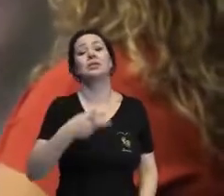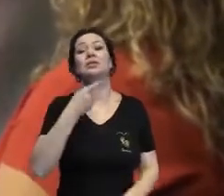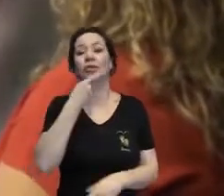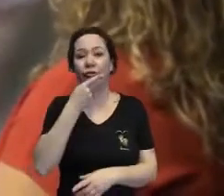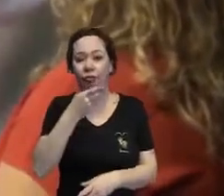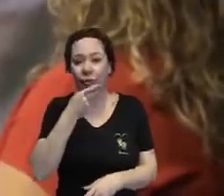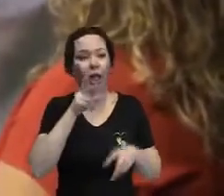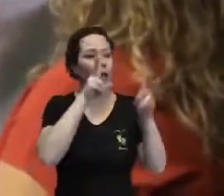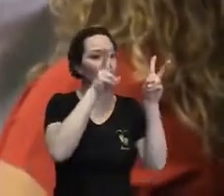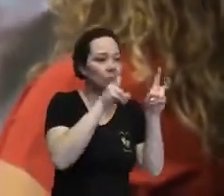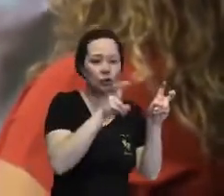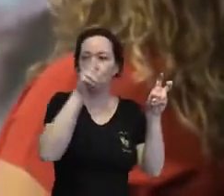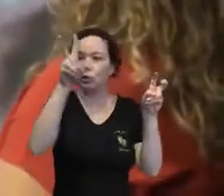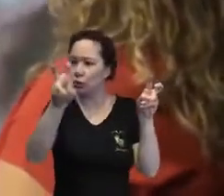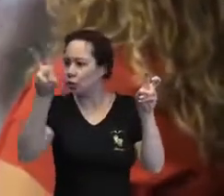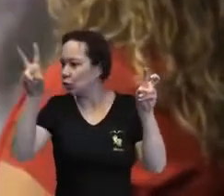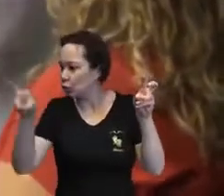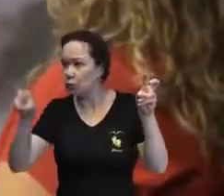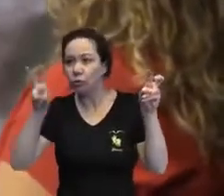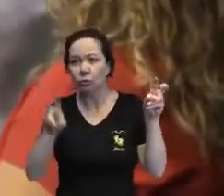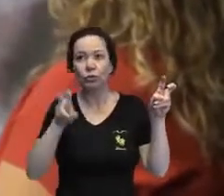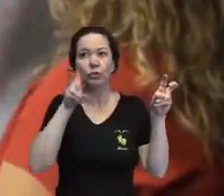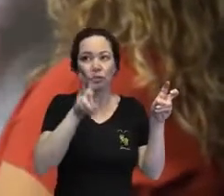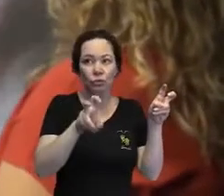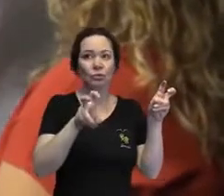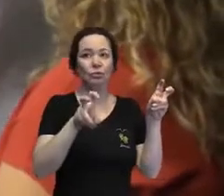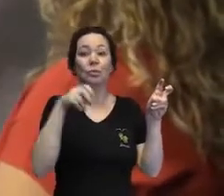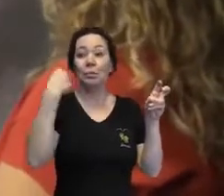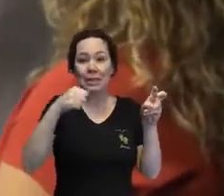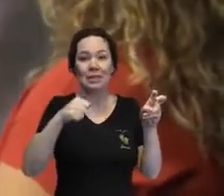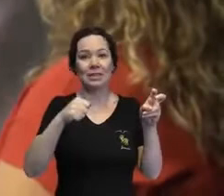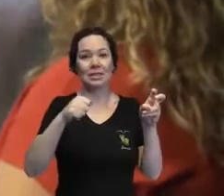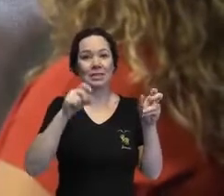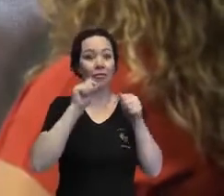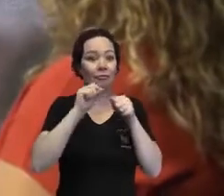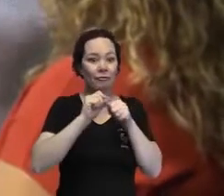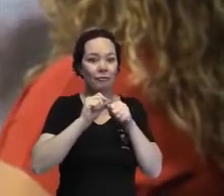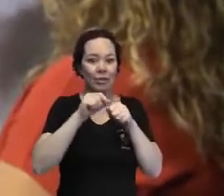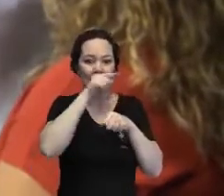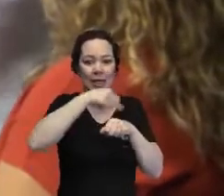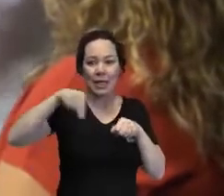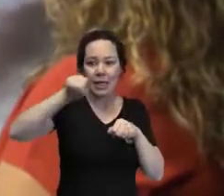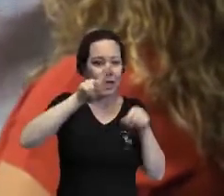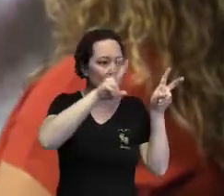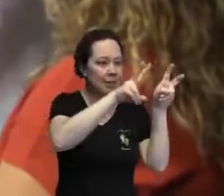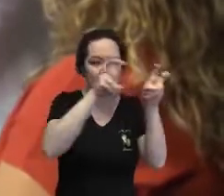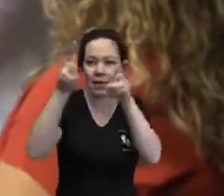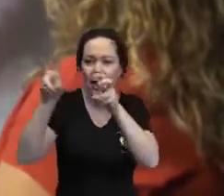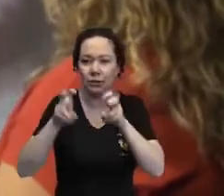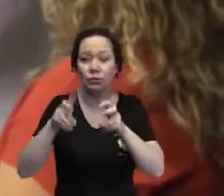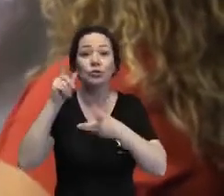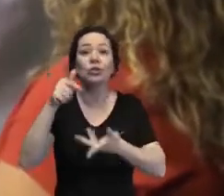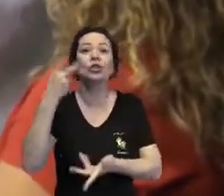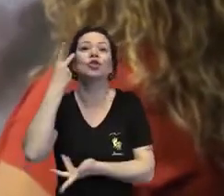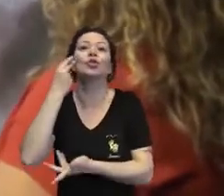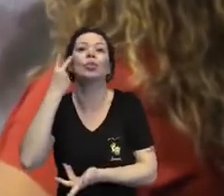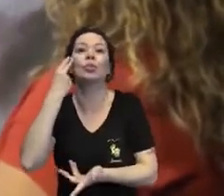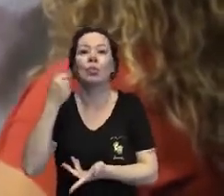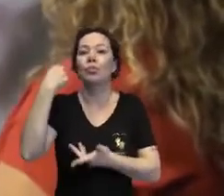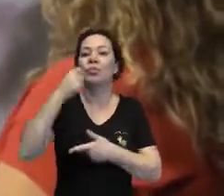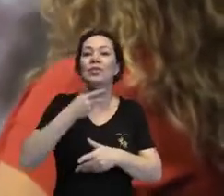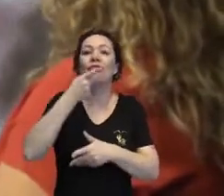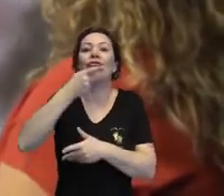sobre as coisas. a gente precisa normalizar essas coisas, normalizar essas presenças.